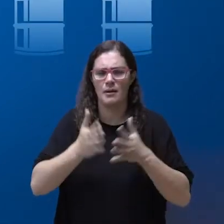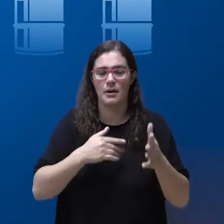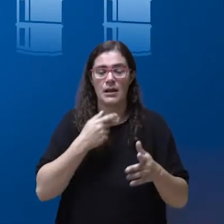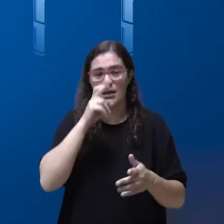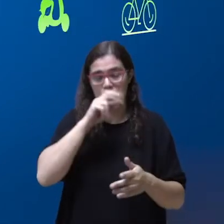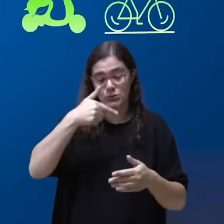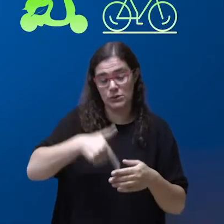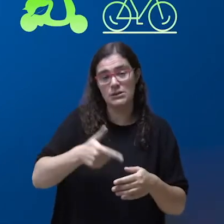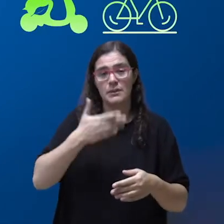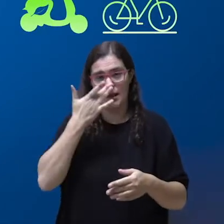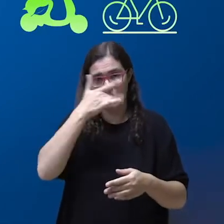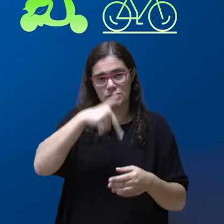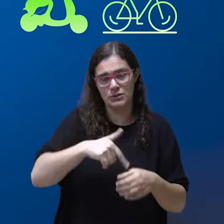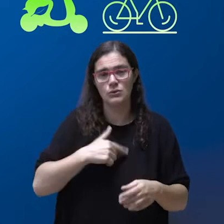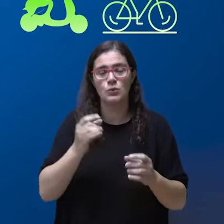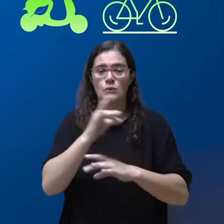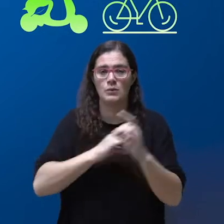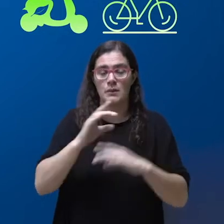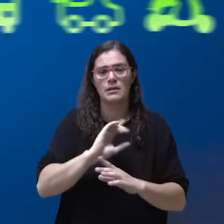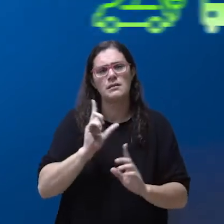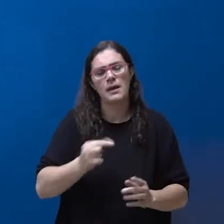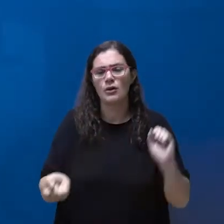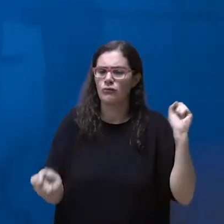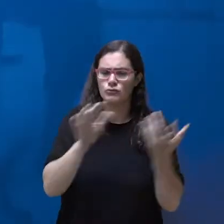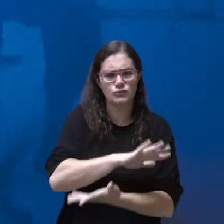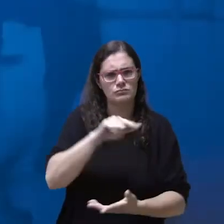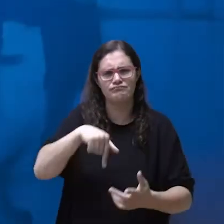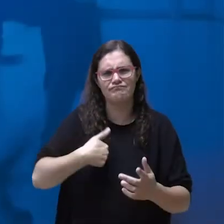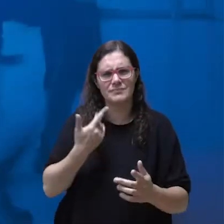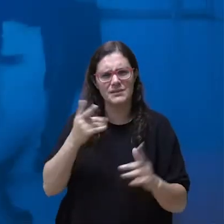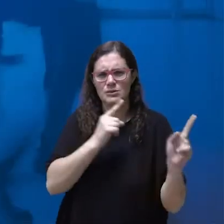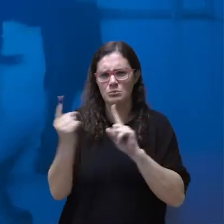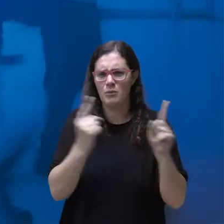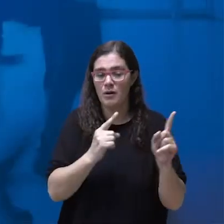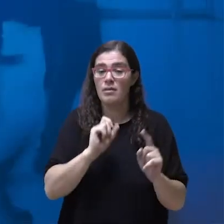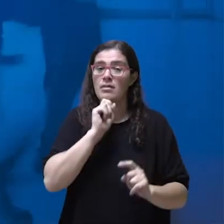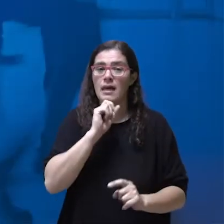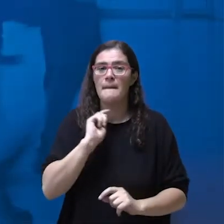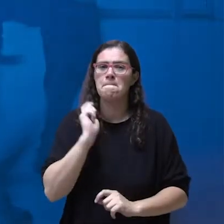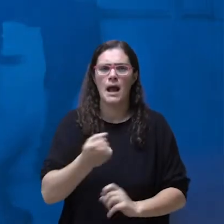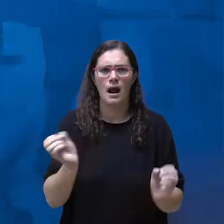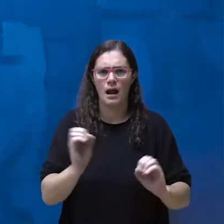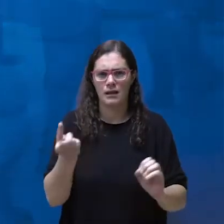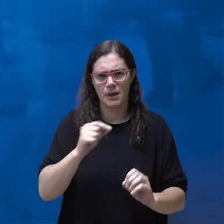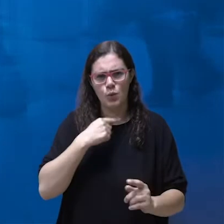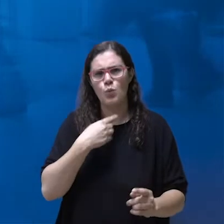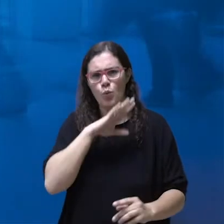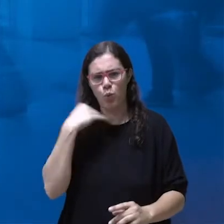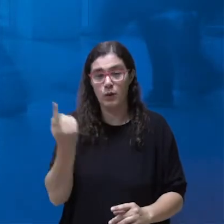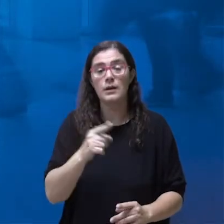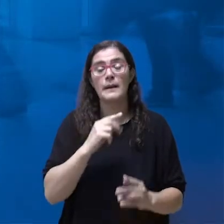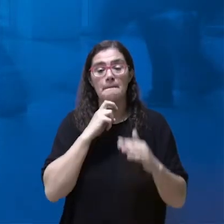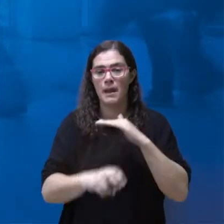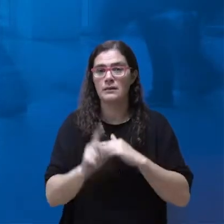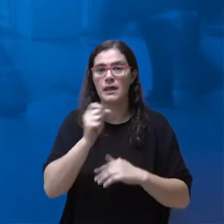gás óleo na União Europeia. E é urgente também uma revolução nos transportes públicos, tornando-os gratuitos e eficazes, com a expansão do metro e o